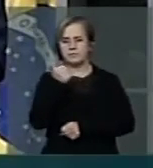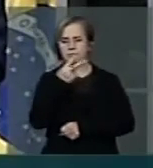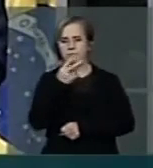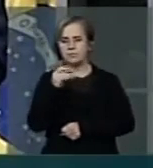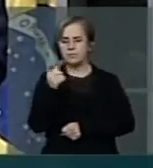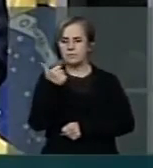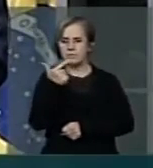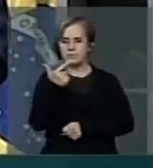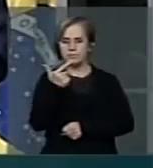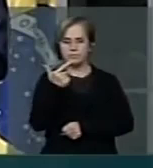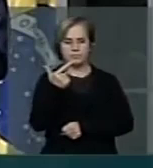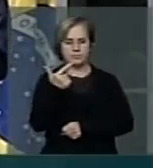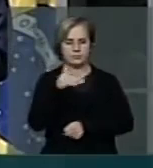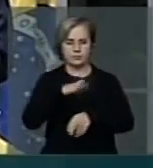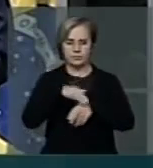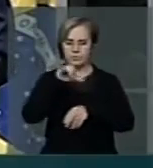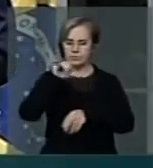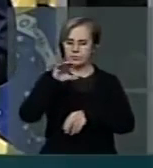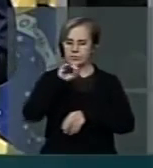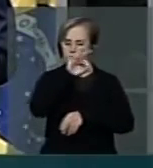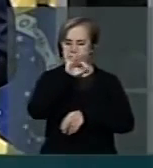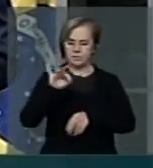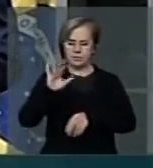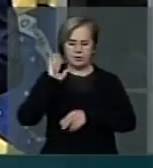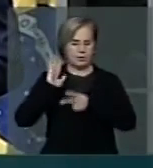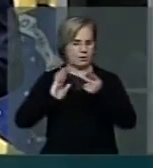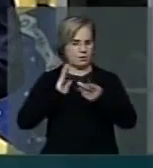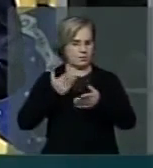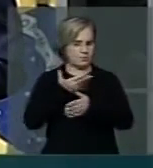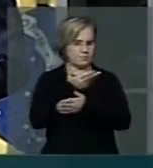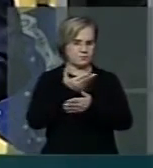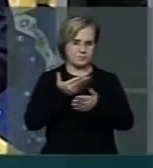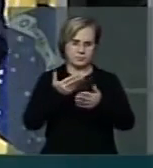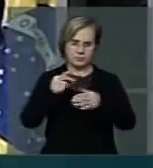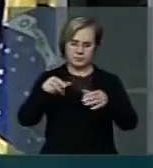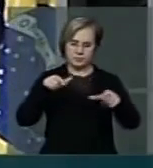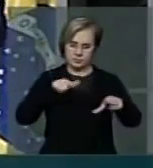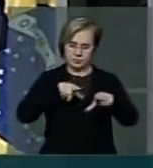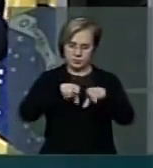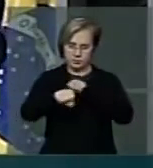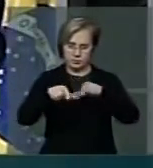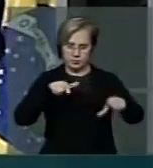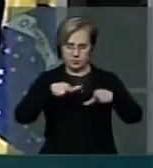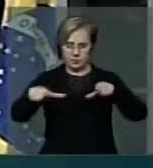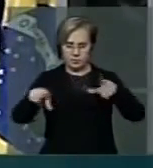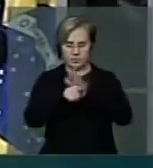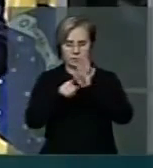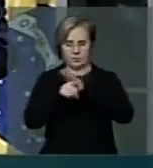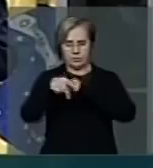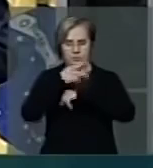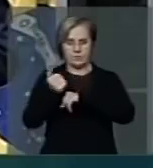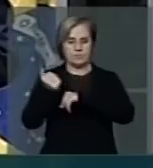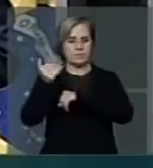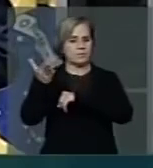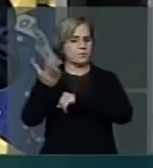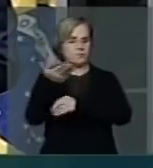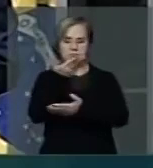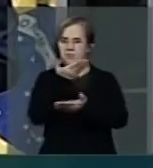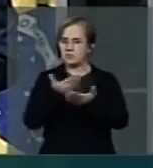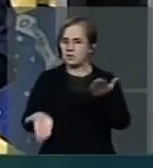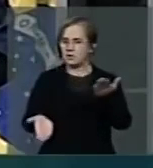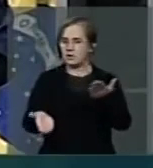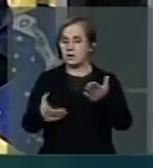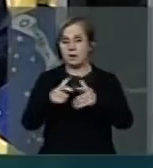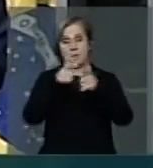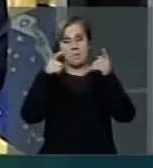mais de 90% dos candidatos formados no exterior, a sua maioria de Cuba e da Bolívia. Por